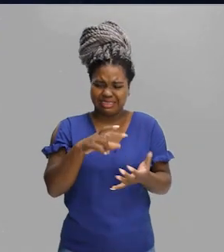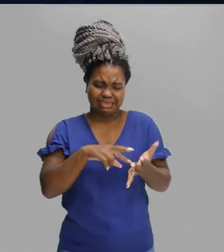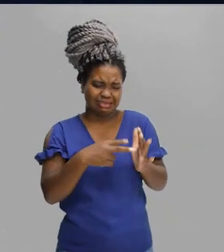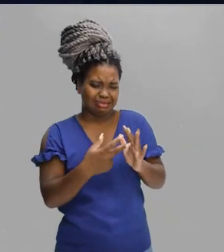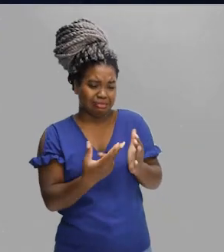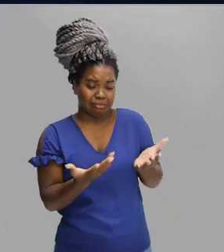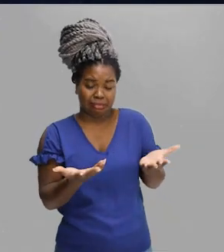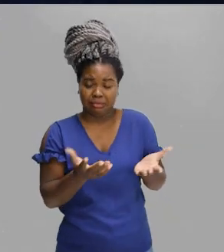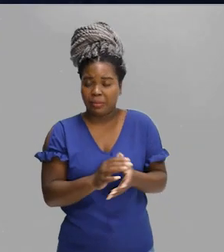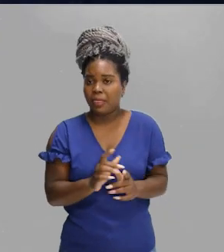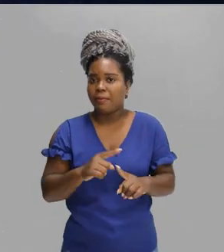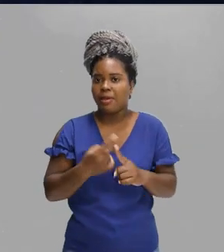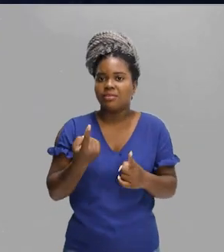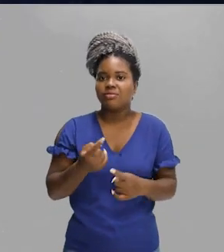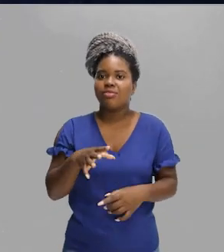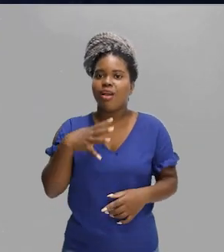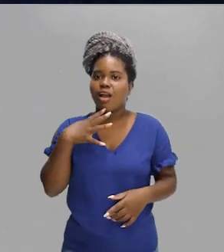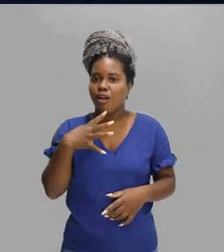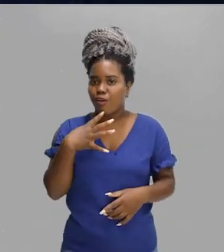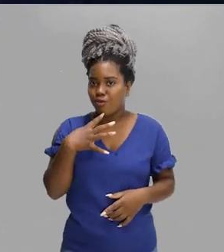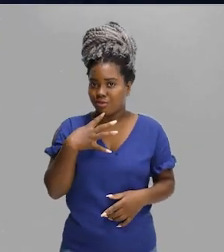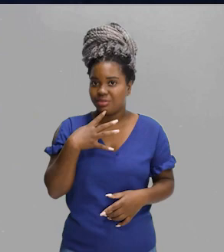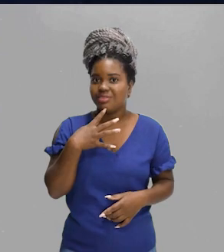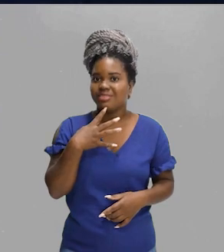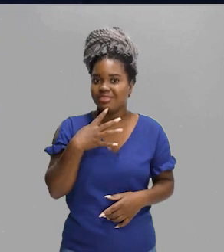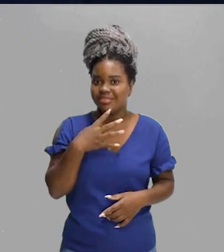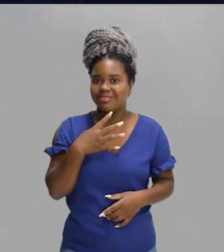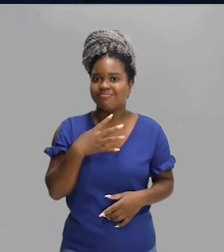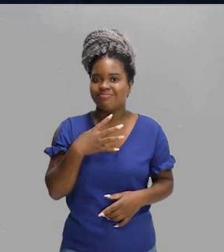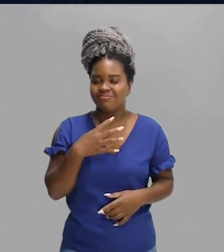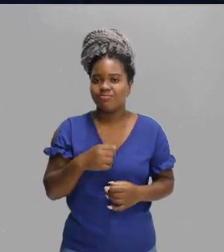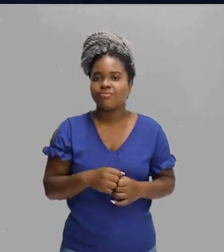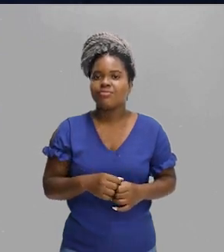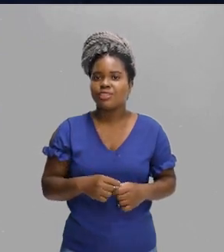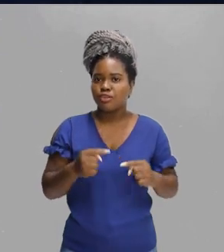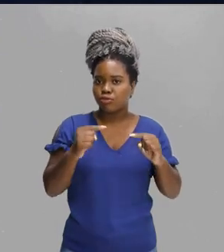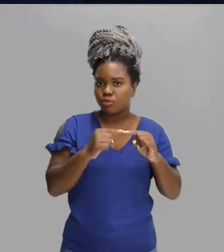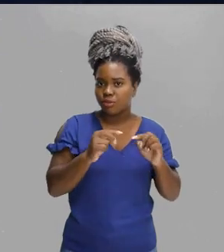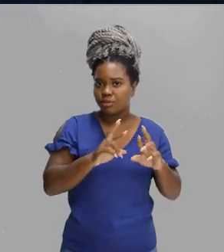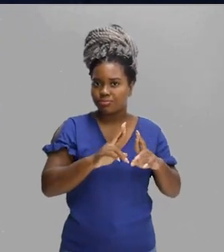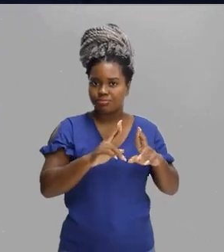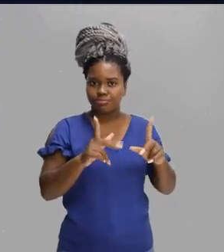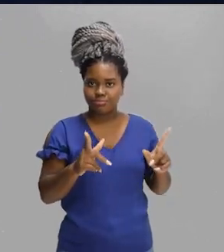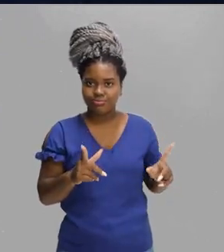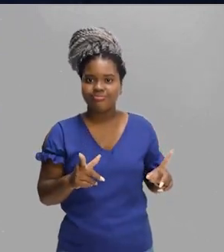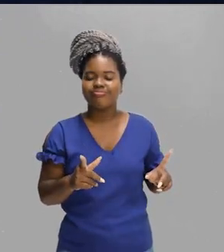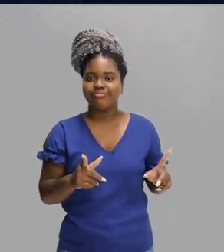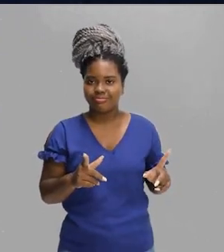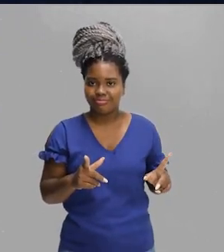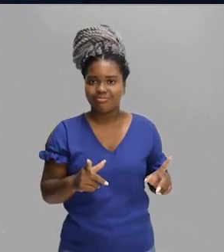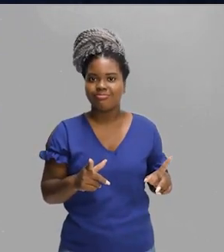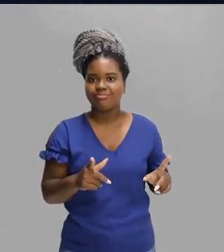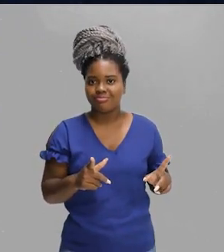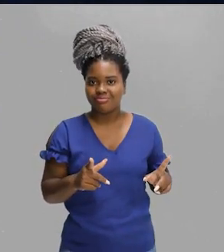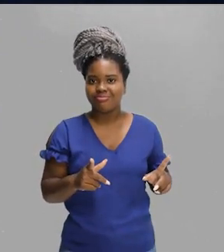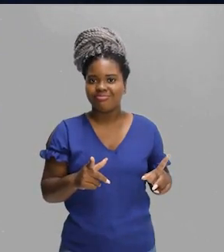umas aqui que são bem conhecidas nossas. Isso é uma forma de combinação diferente da combinação que nós temos